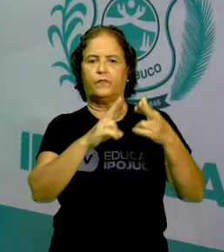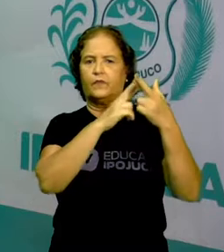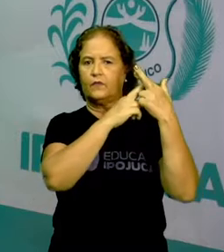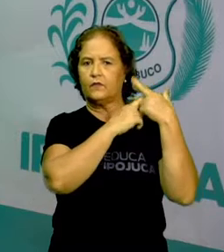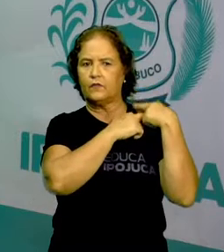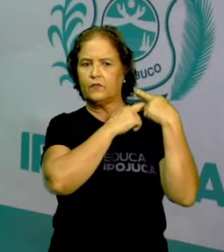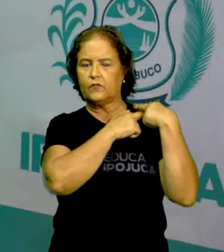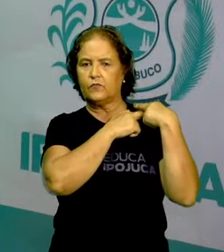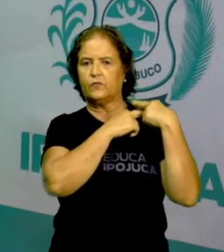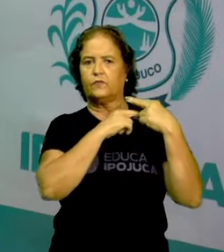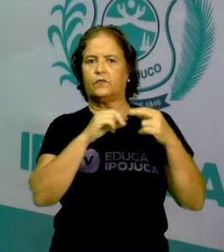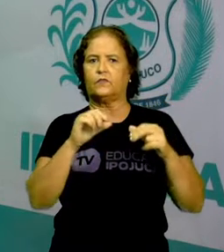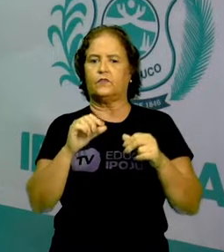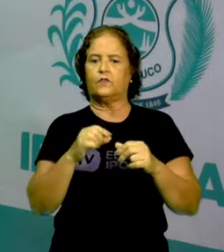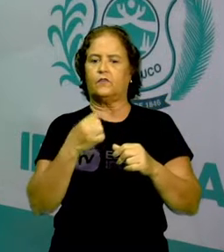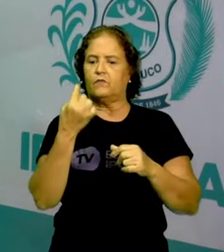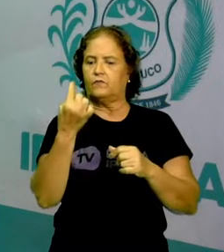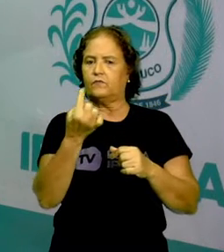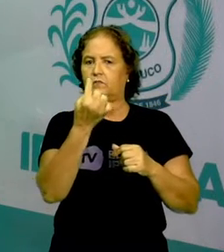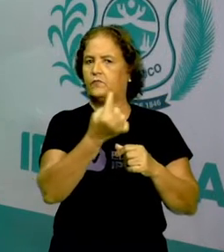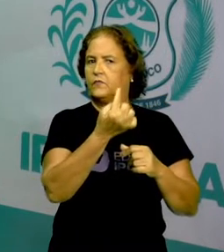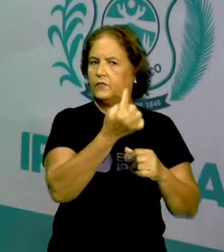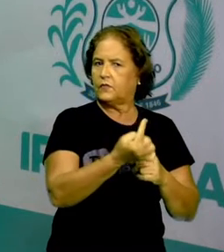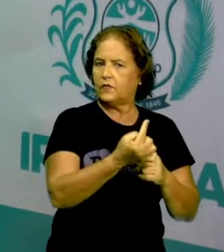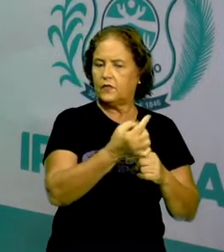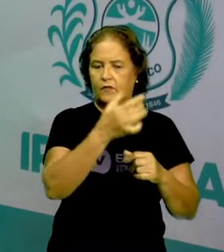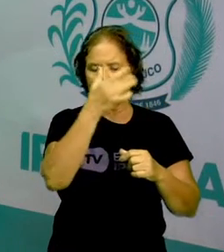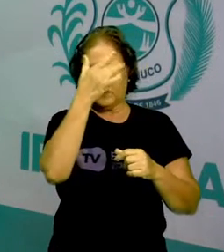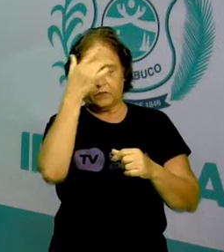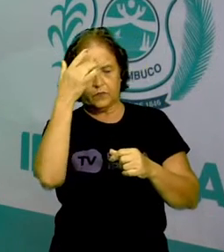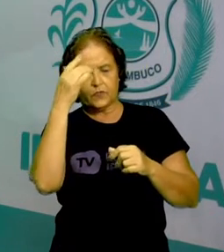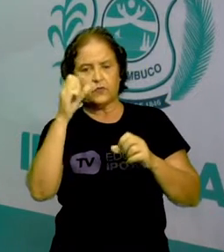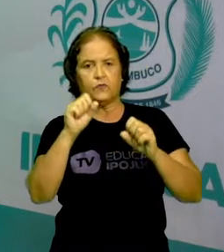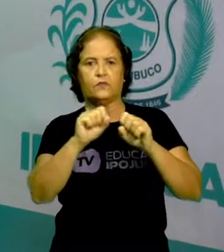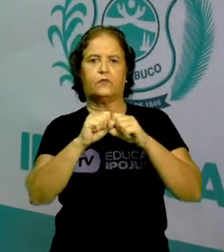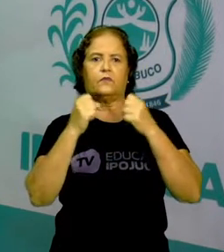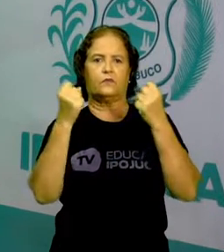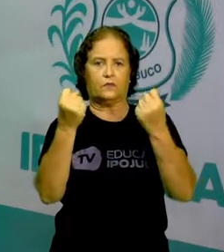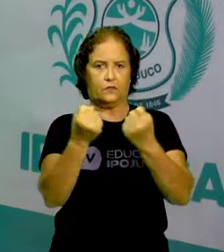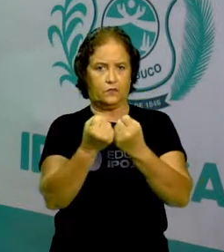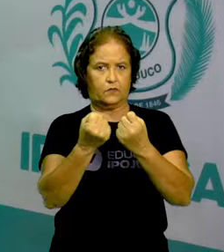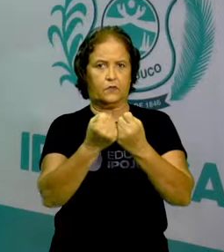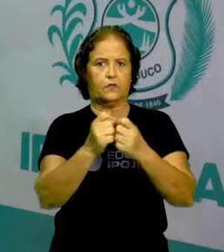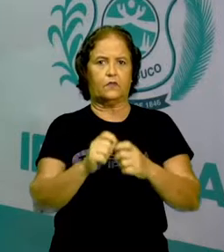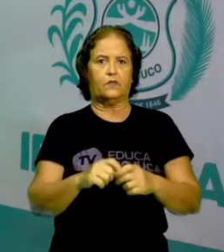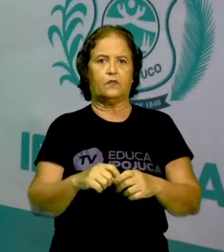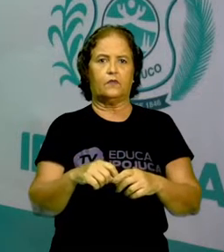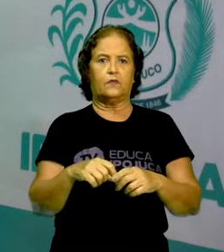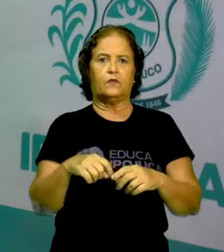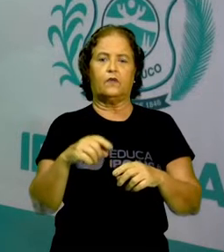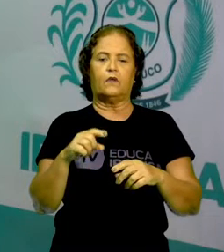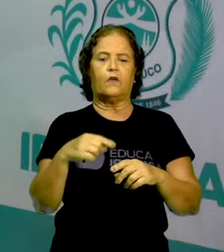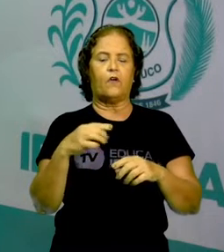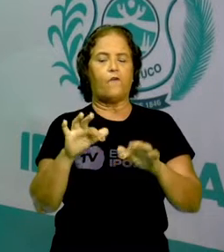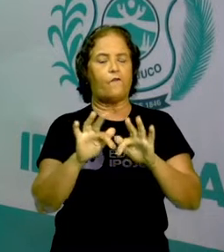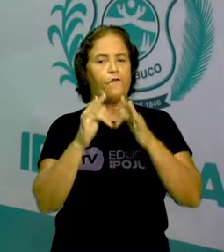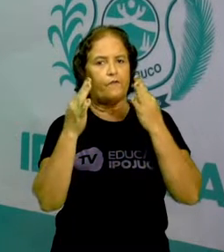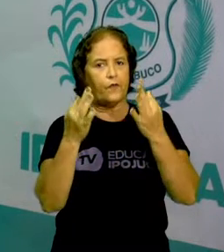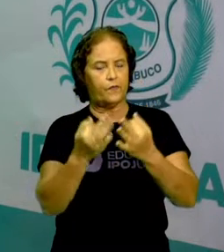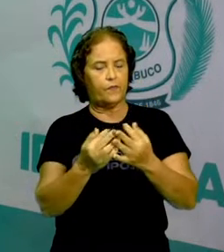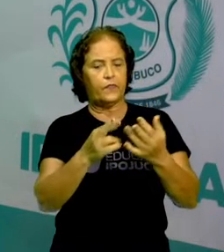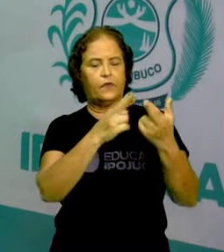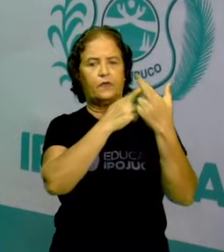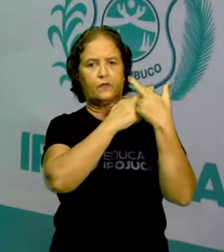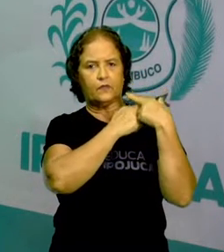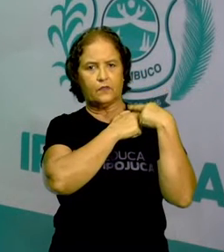formação de cada cidadão que se encontra na sociedade. Pois é ela que é responsável, tá